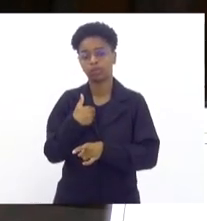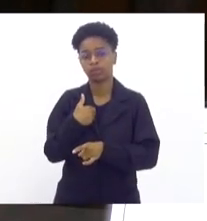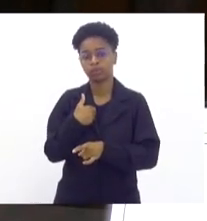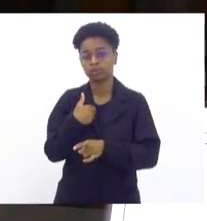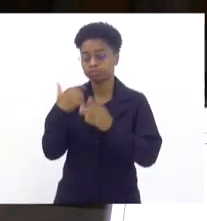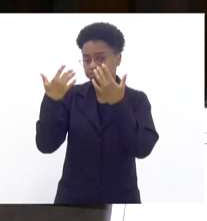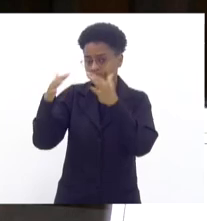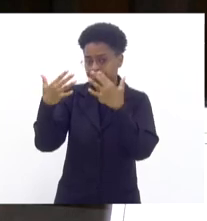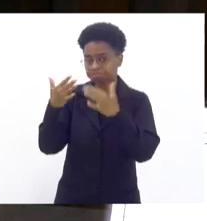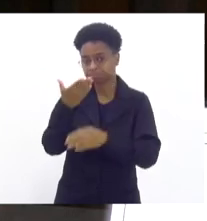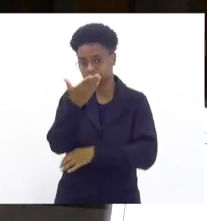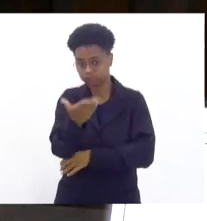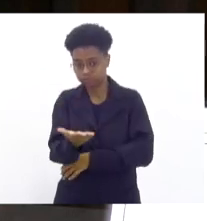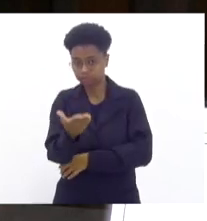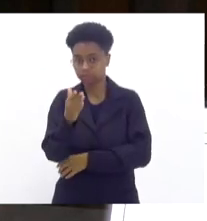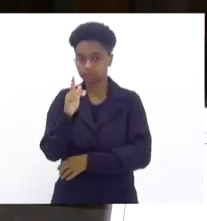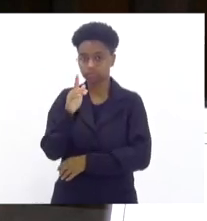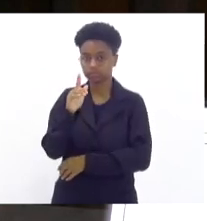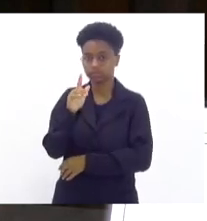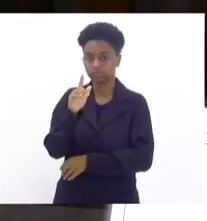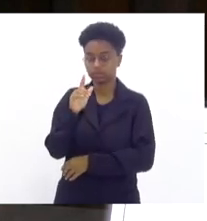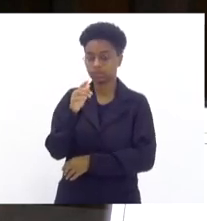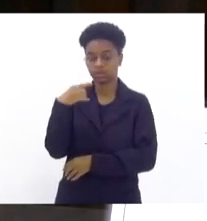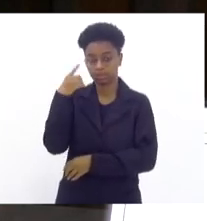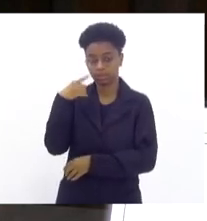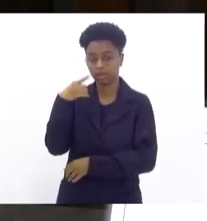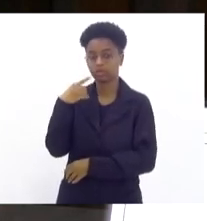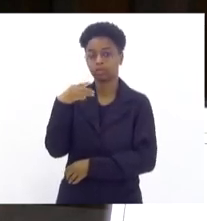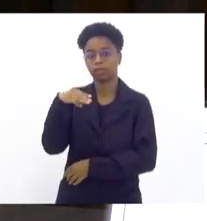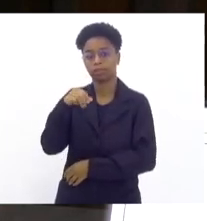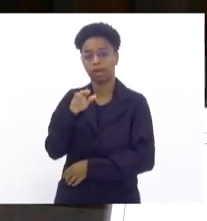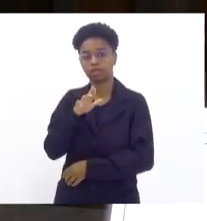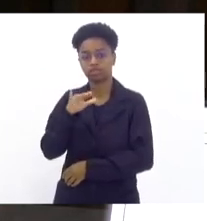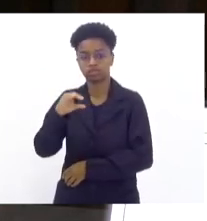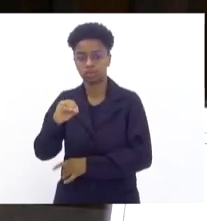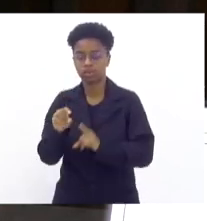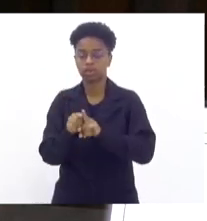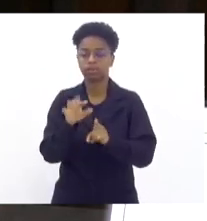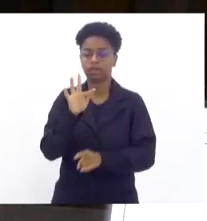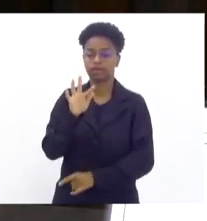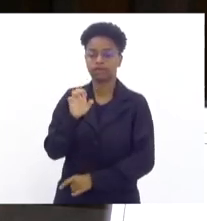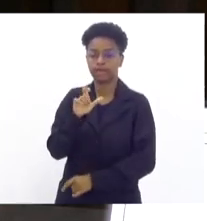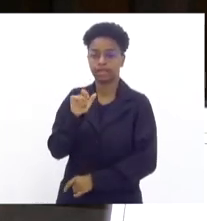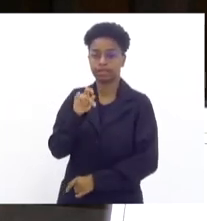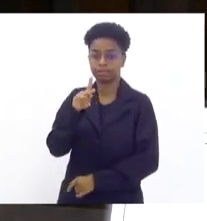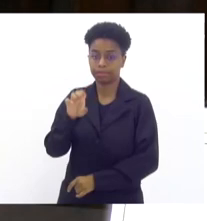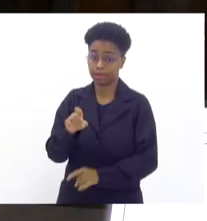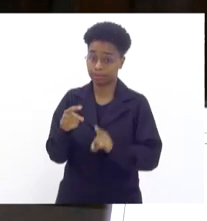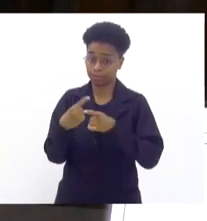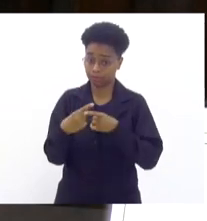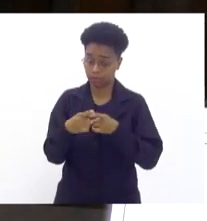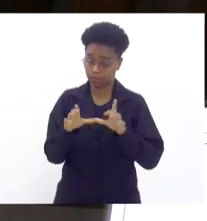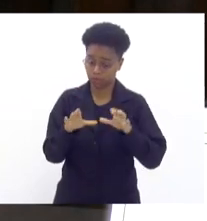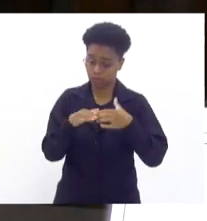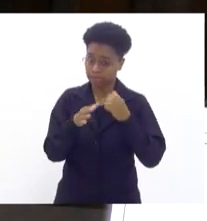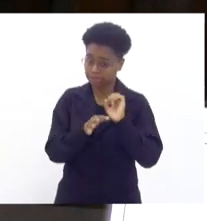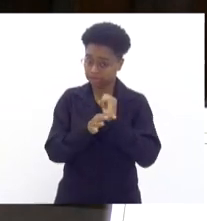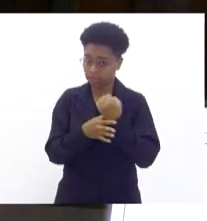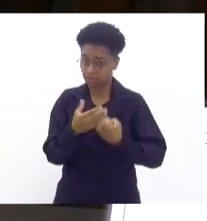parabéns à vossa excelência, deputado Gualberto, deputado Felipe, porque essa comissão de segurança pública tem sido